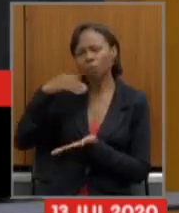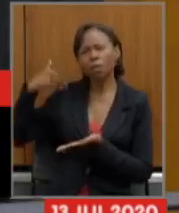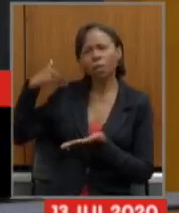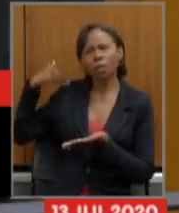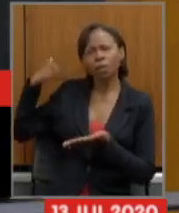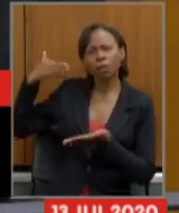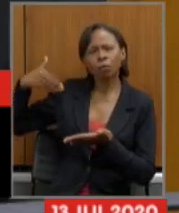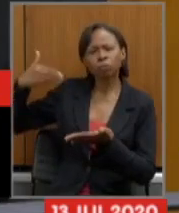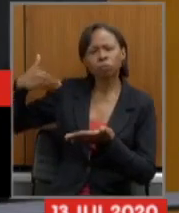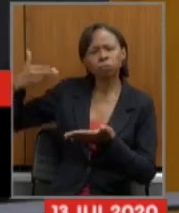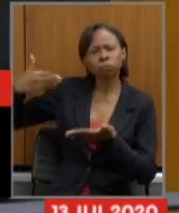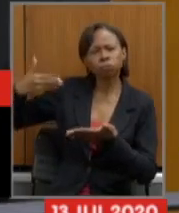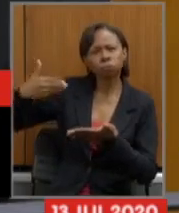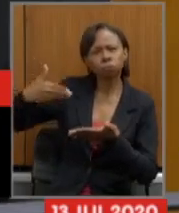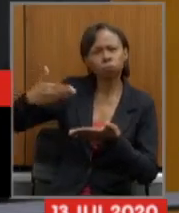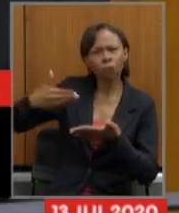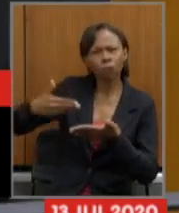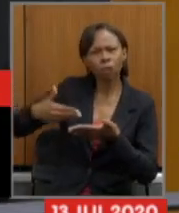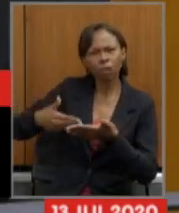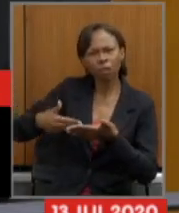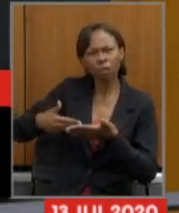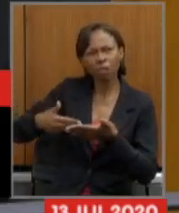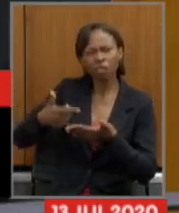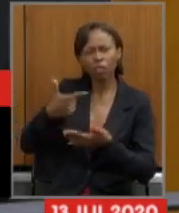2014,